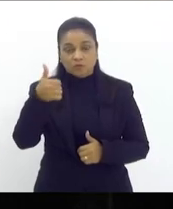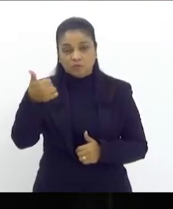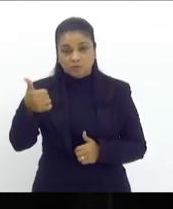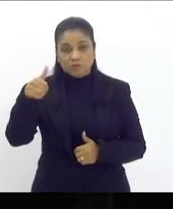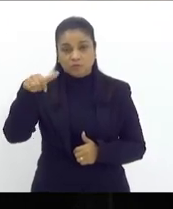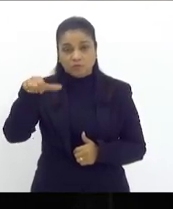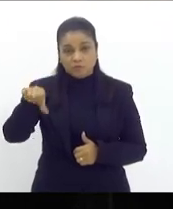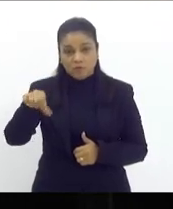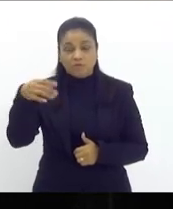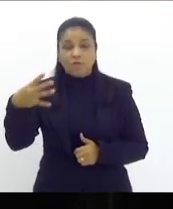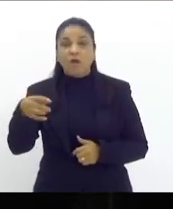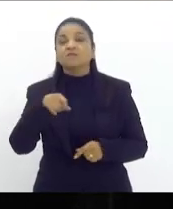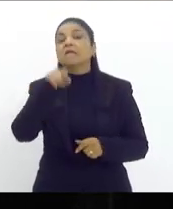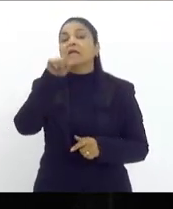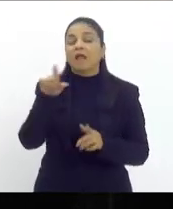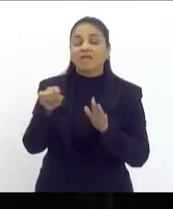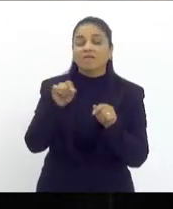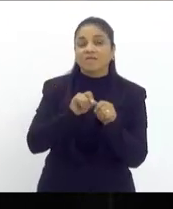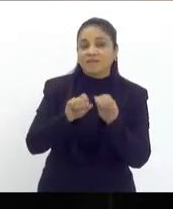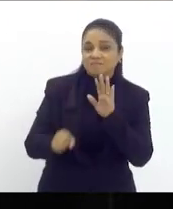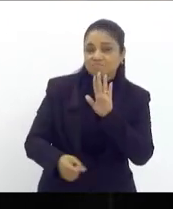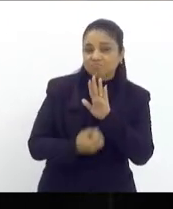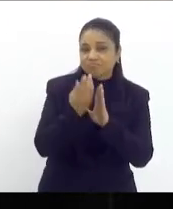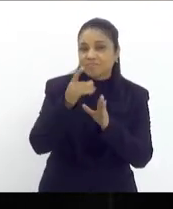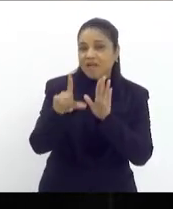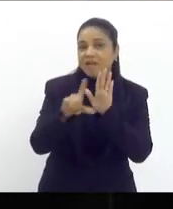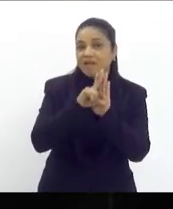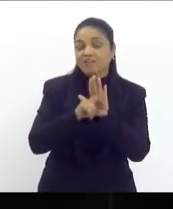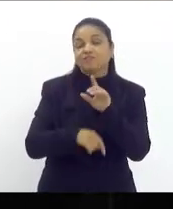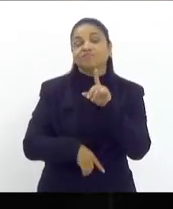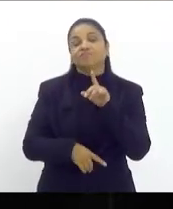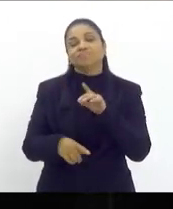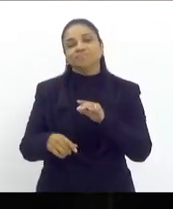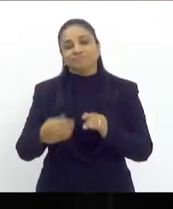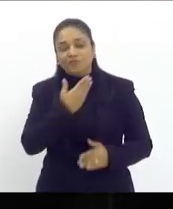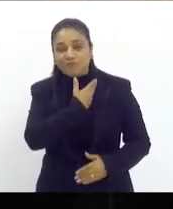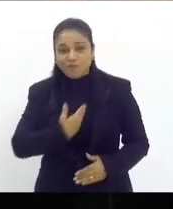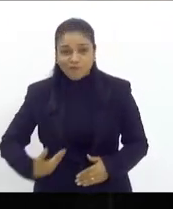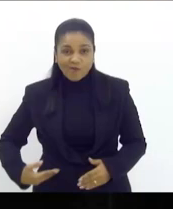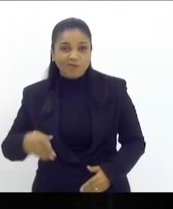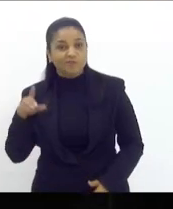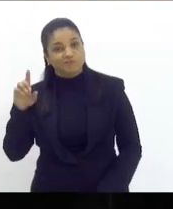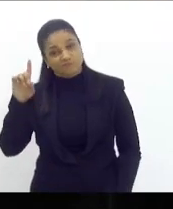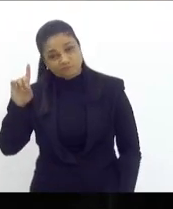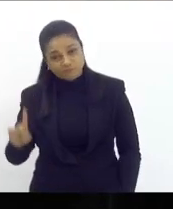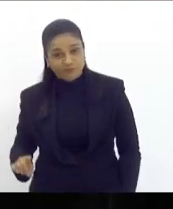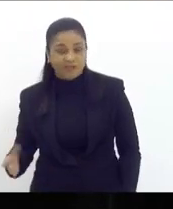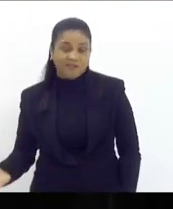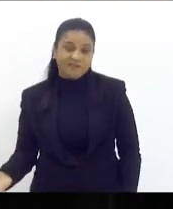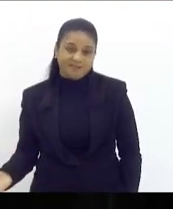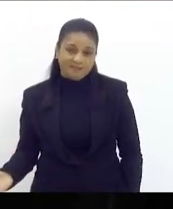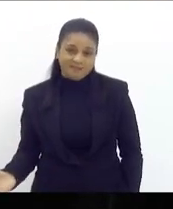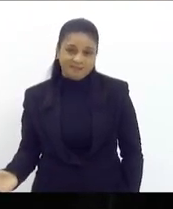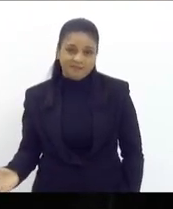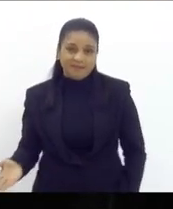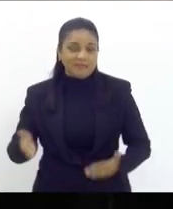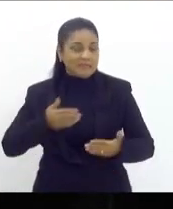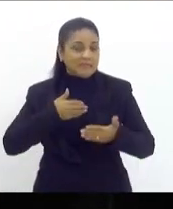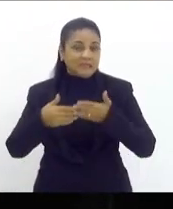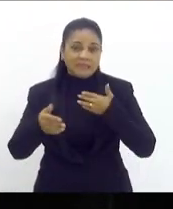um governo de direita então só estou querendo mostrar que independente da